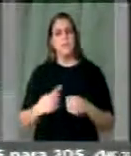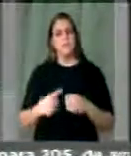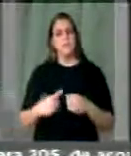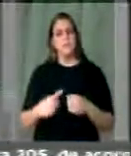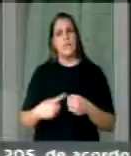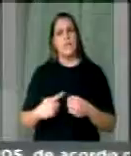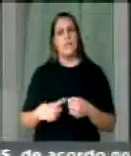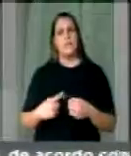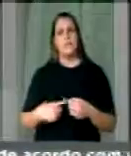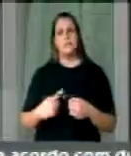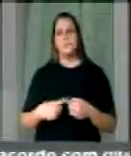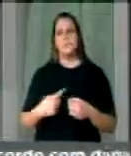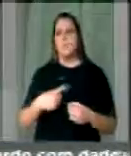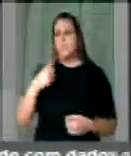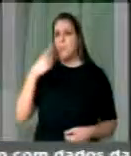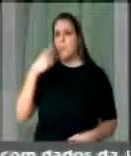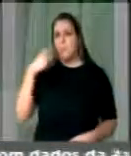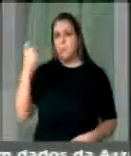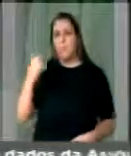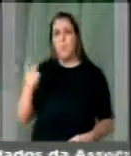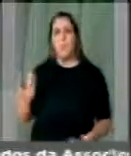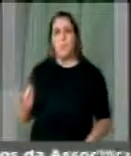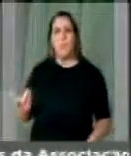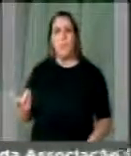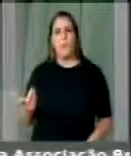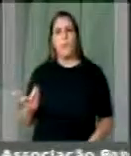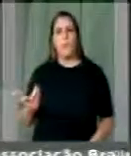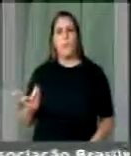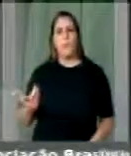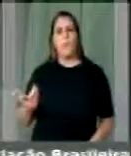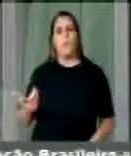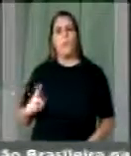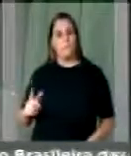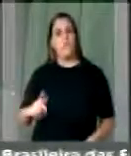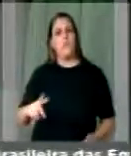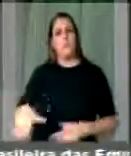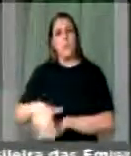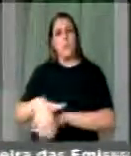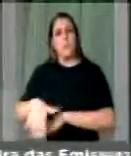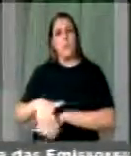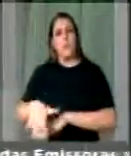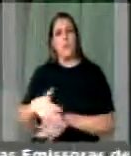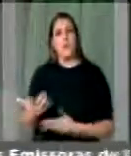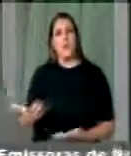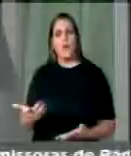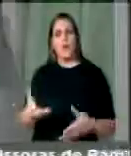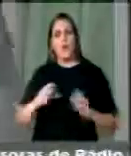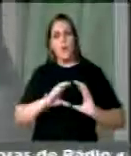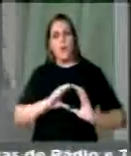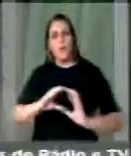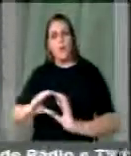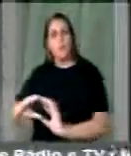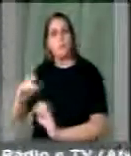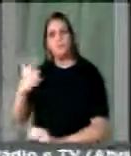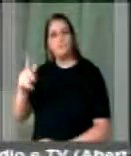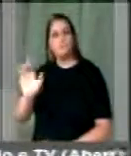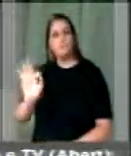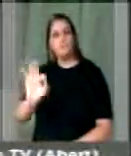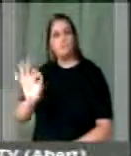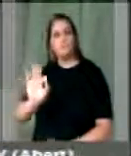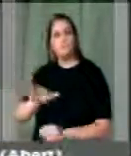onde o esgoto, deputado Givaldo Carimbão, ainda está a céu aberto. Mas no nosso país a corrupção